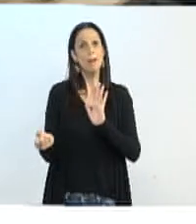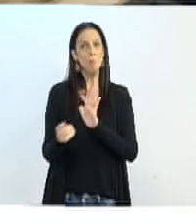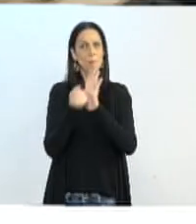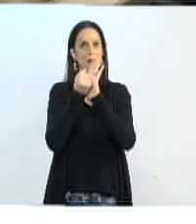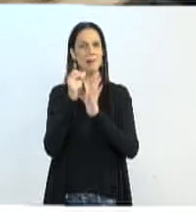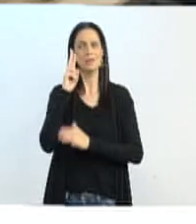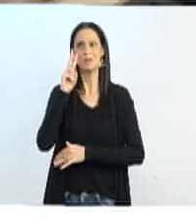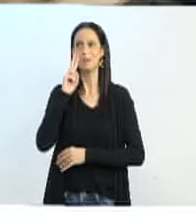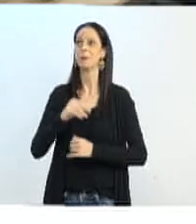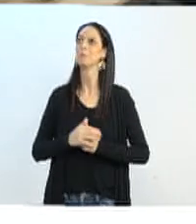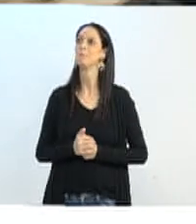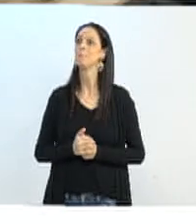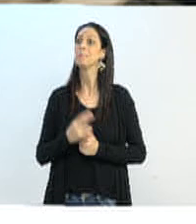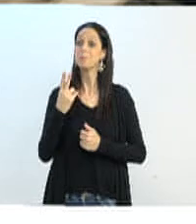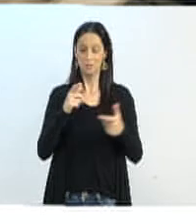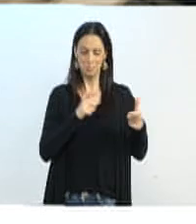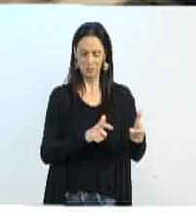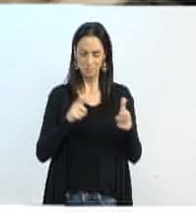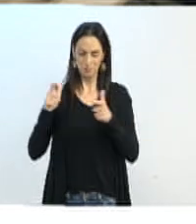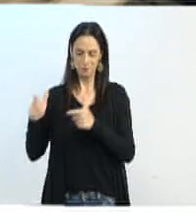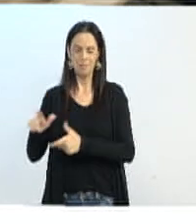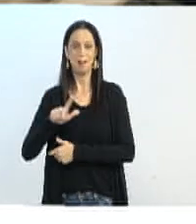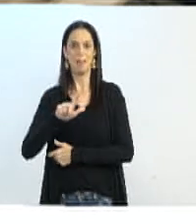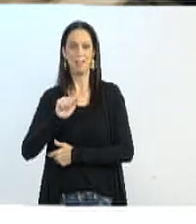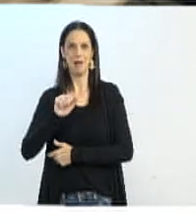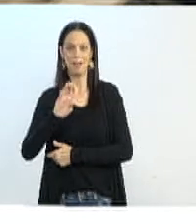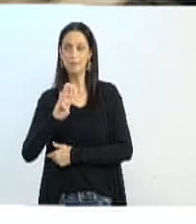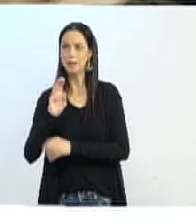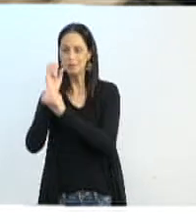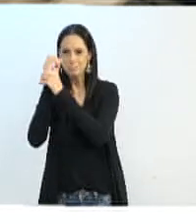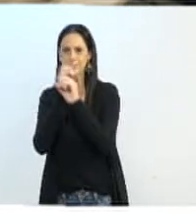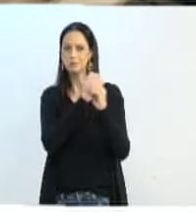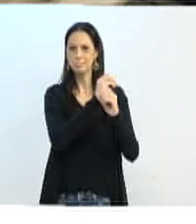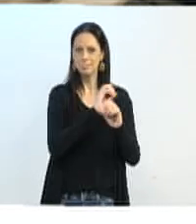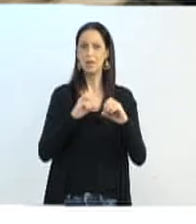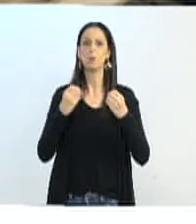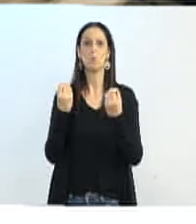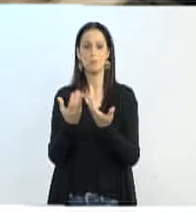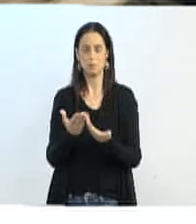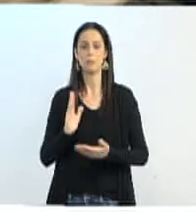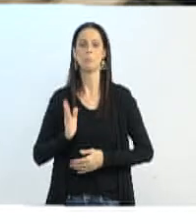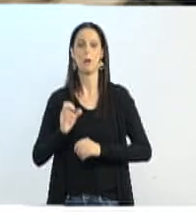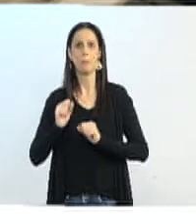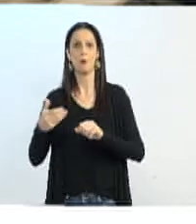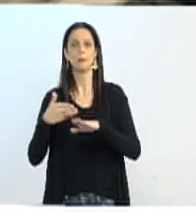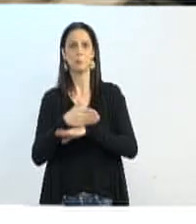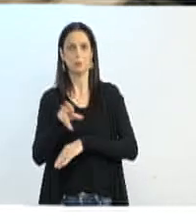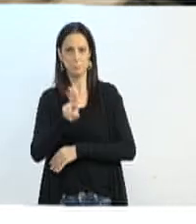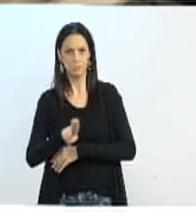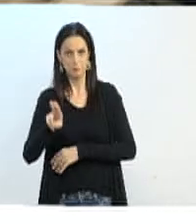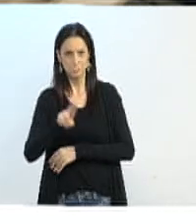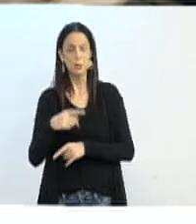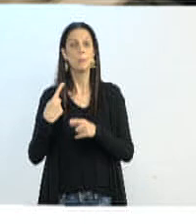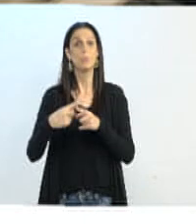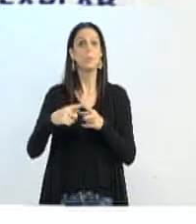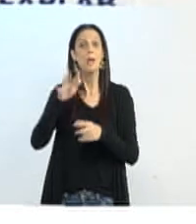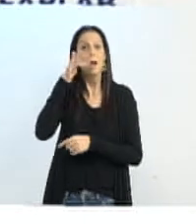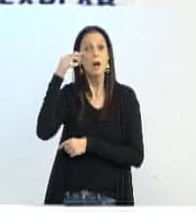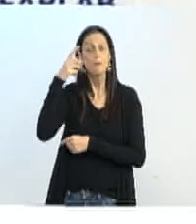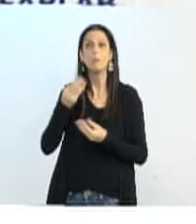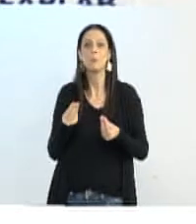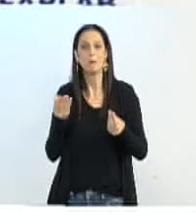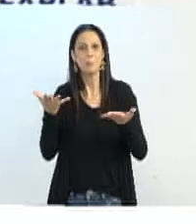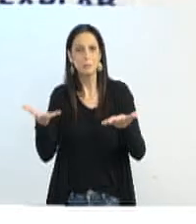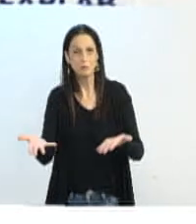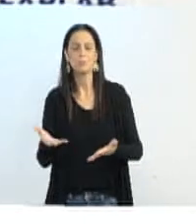E dois laboratórios que a FURB já disponibilizou para a comunidade, que é um que é o Laboratório Integrado de Tecnologia e Inovação Sustentável,